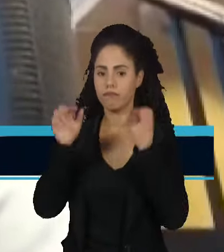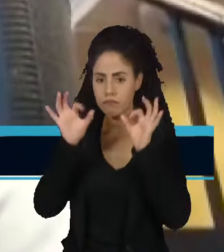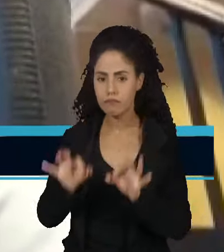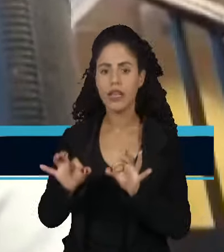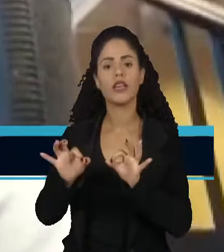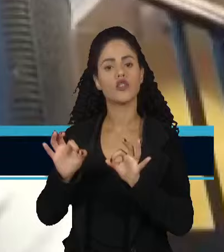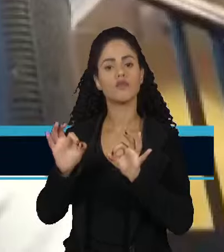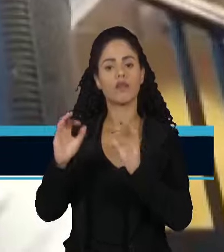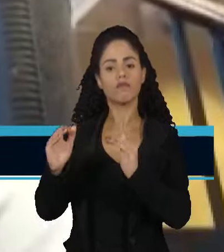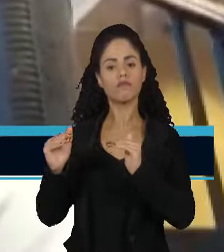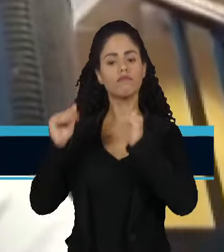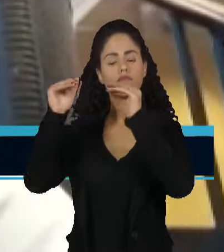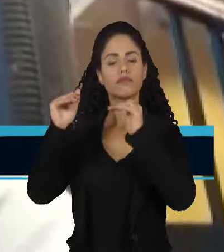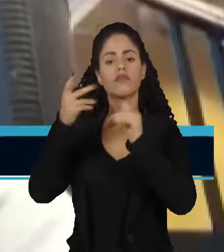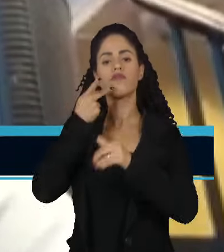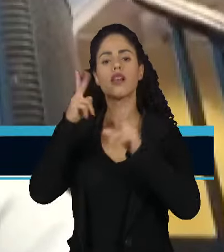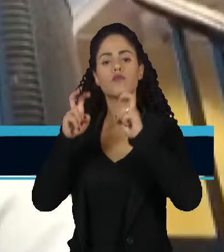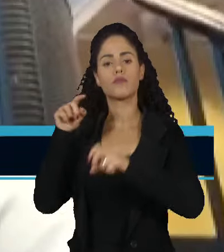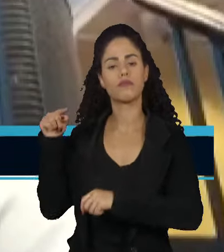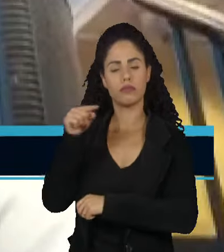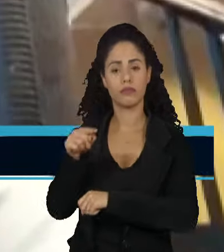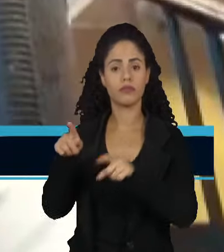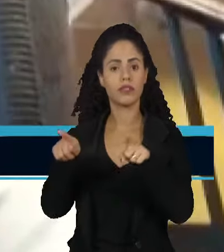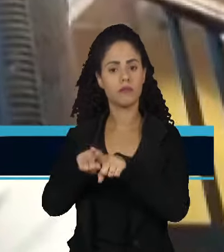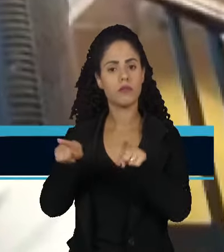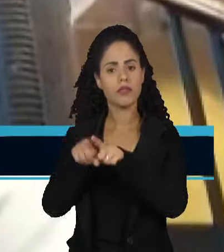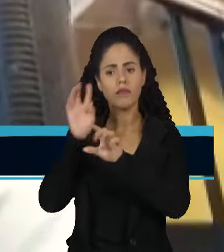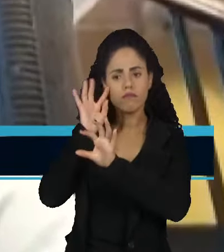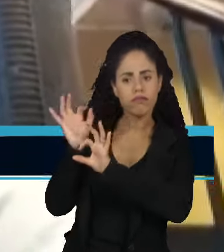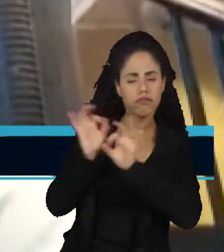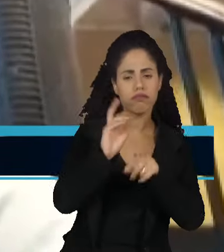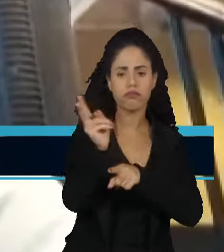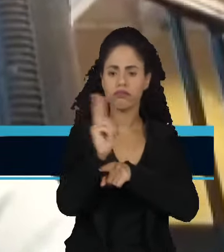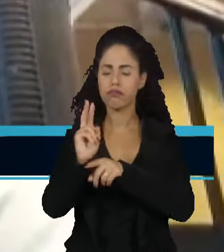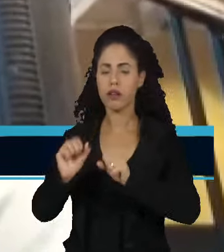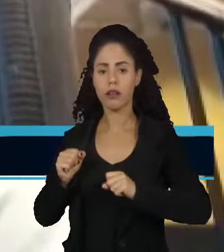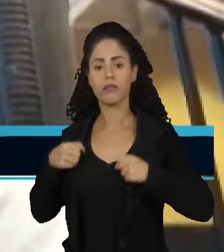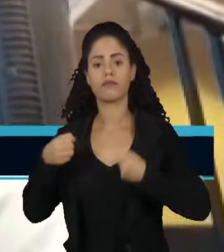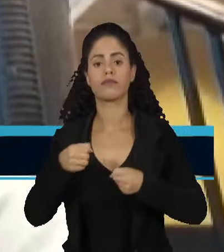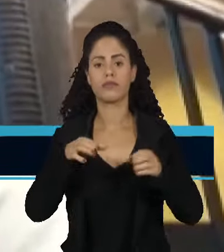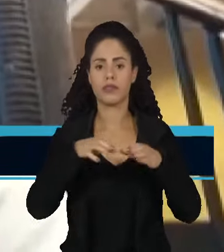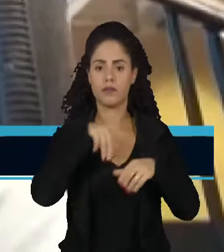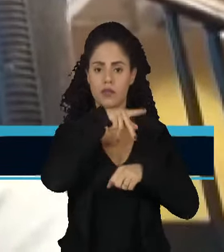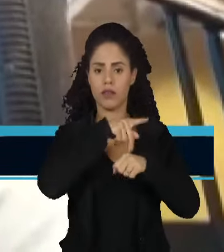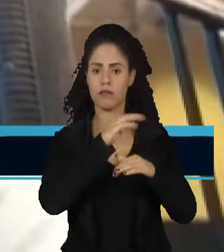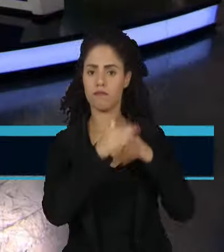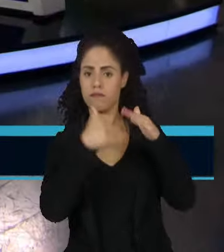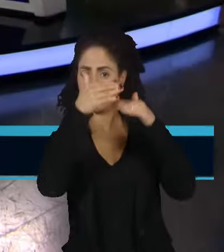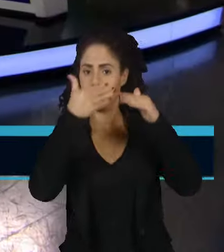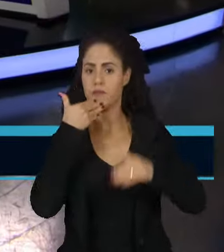alto e bom som sobre esse item e deve ser acompanhado em especial pelos países em desenvolvimento.